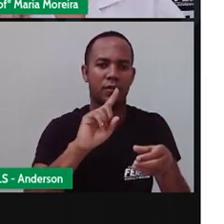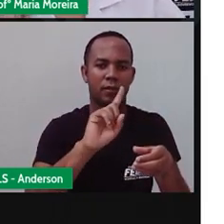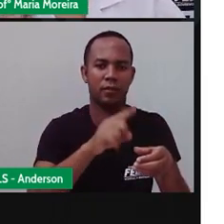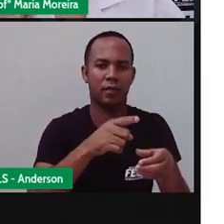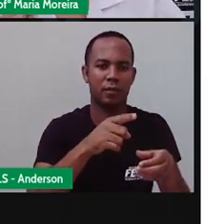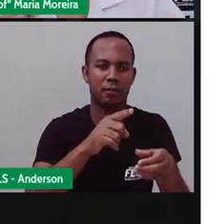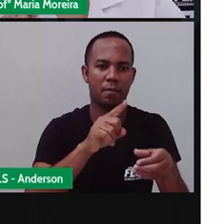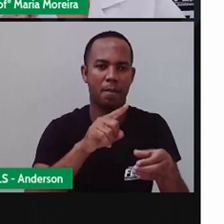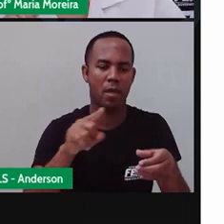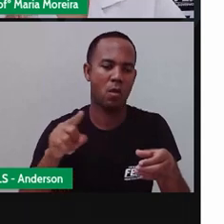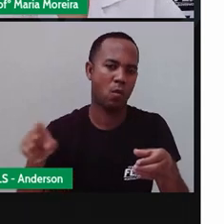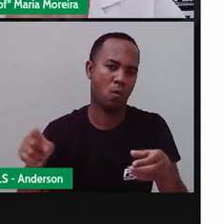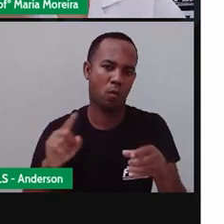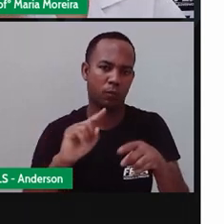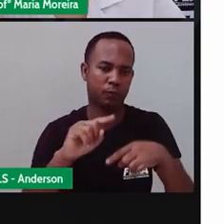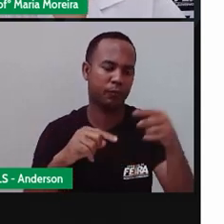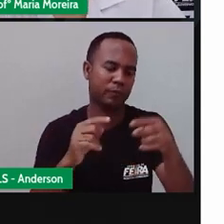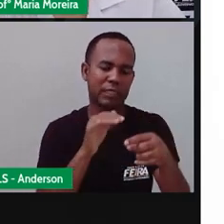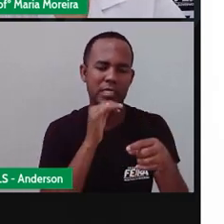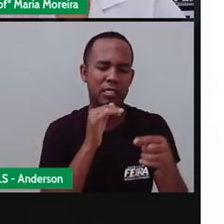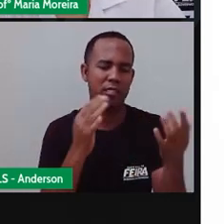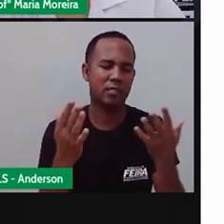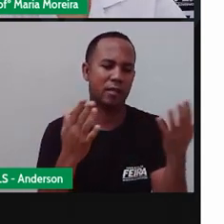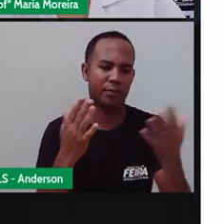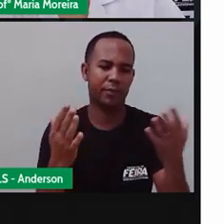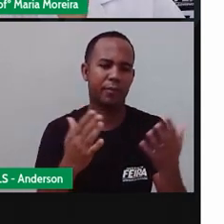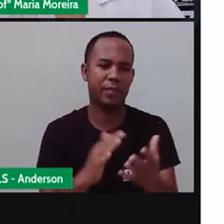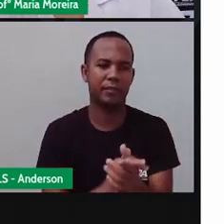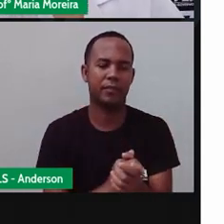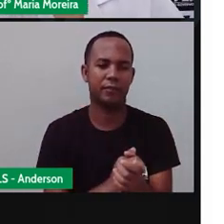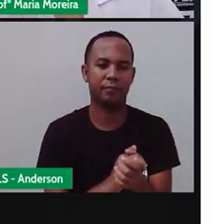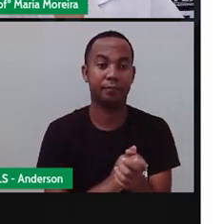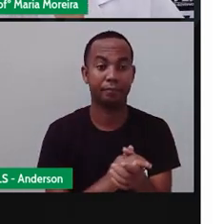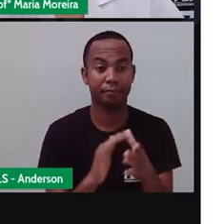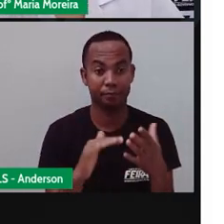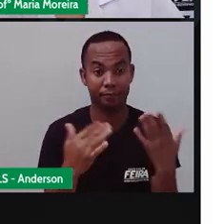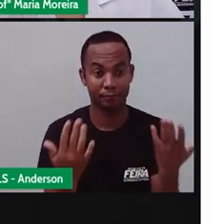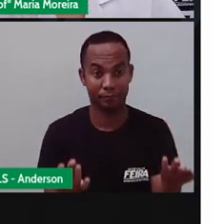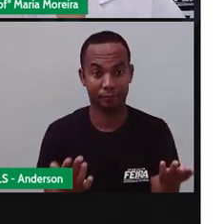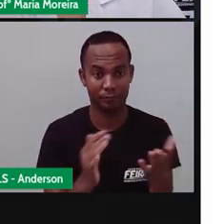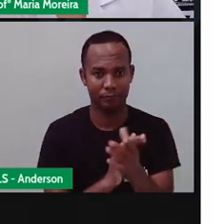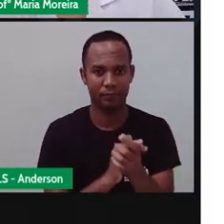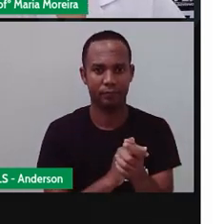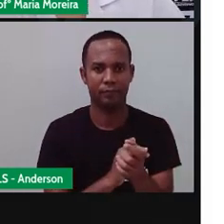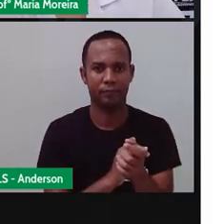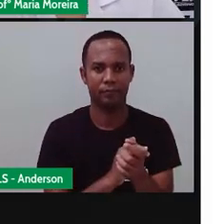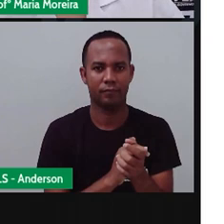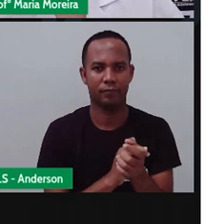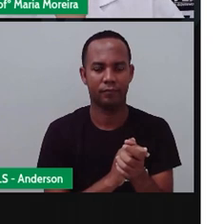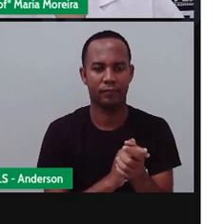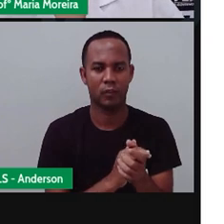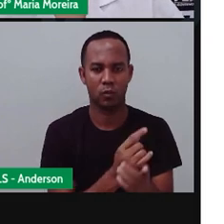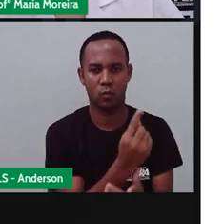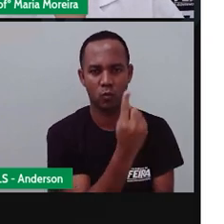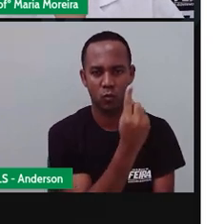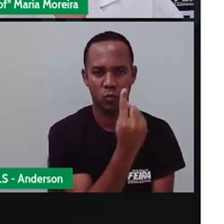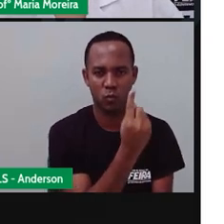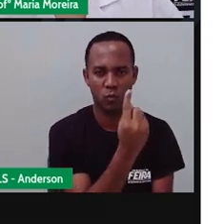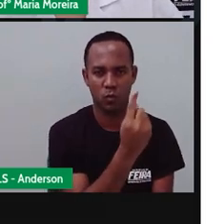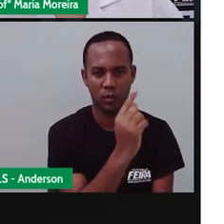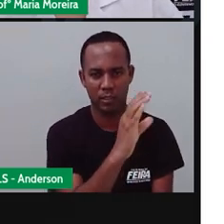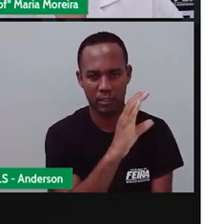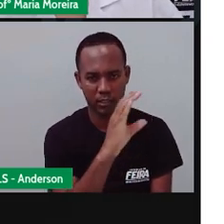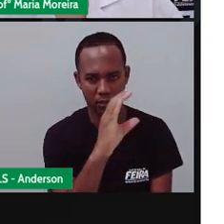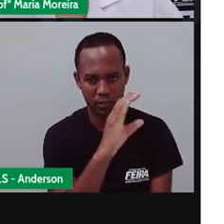a divisão direitinho aqui ainda. É só uma exemplificação para vocês. Então, né? A cada um centímetro aqui da